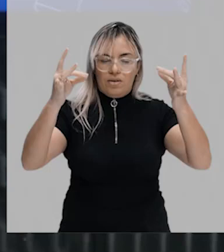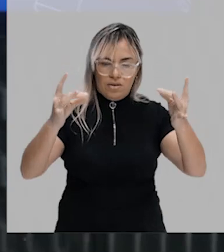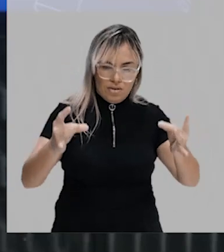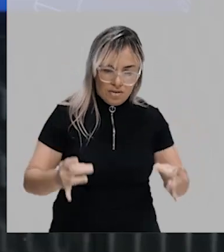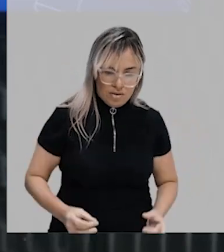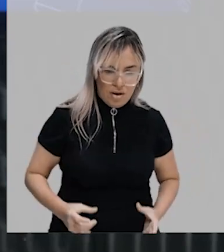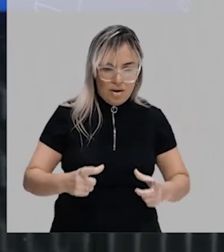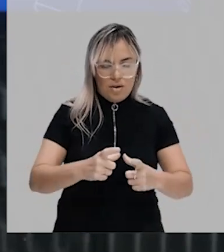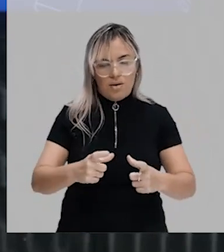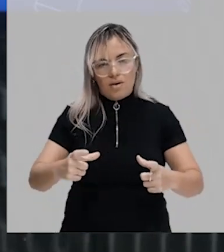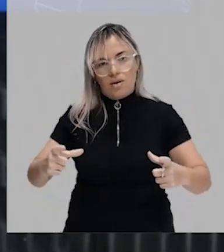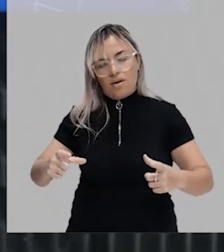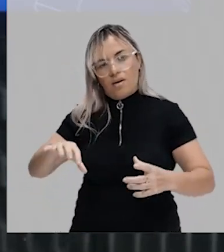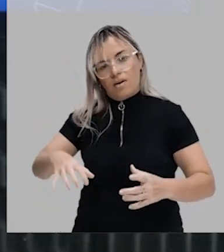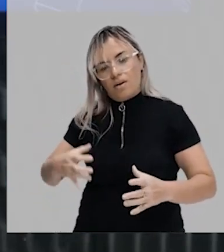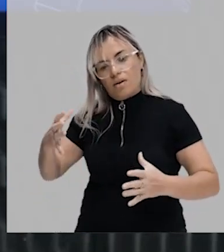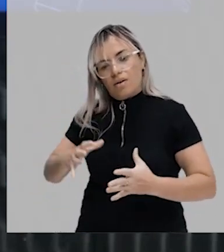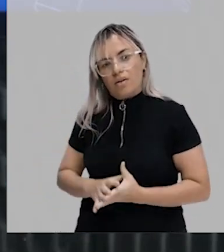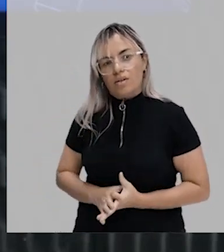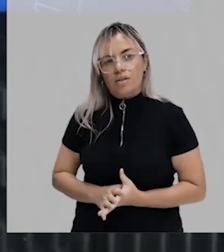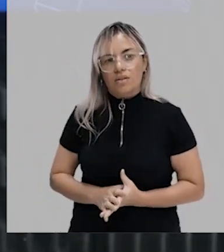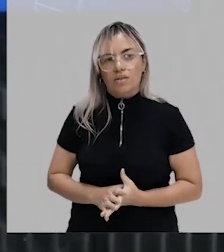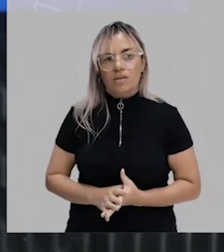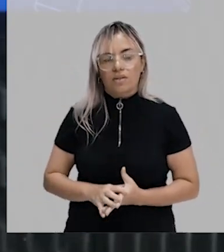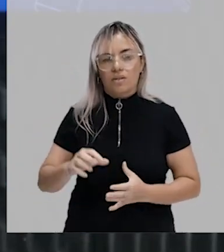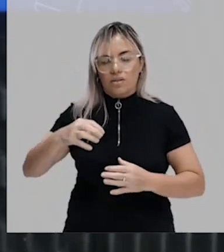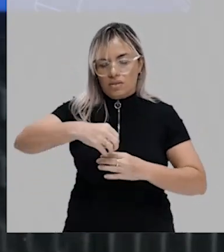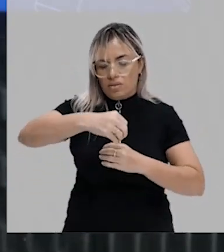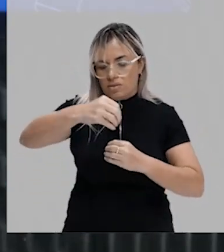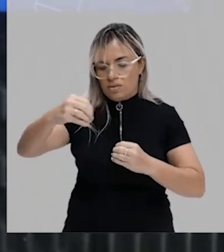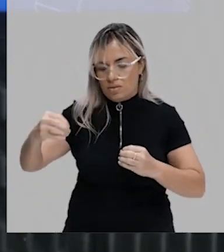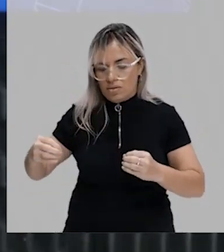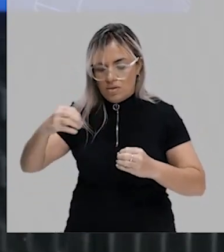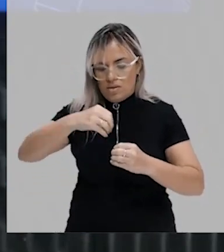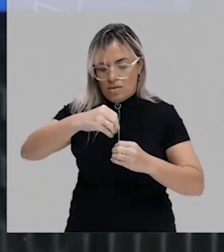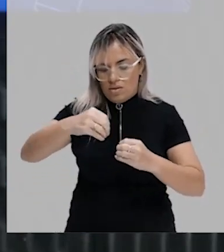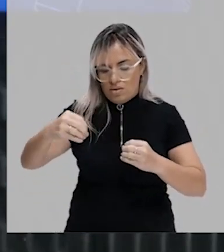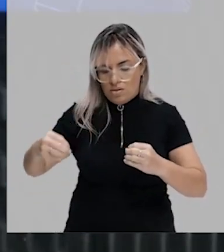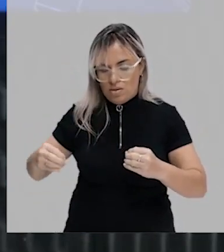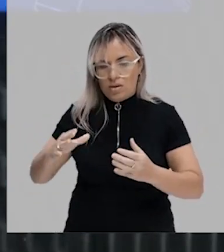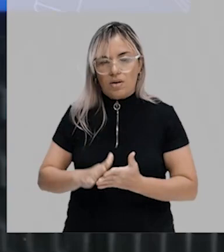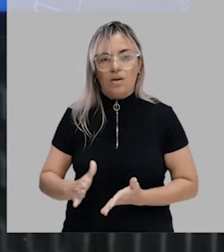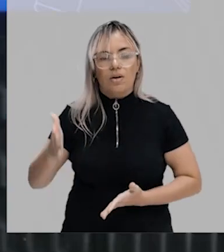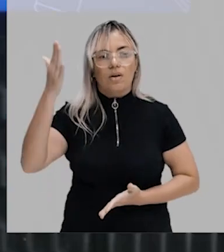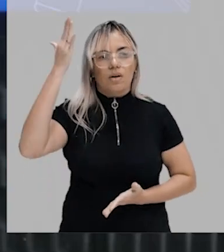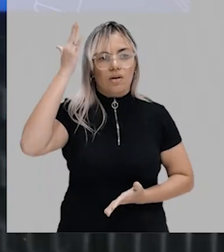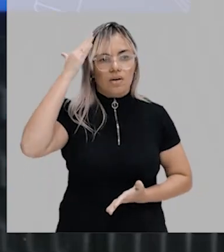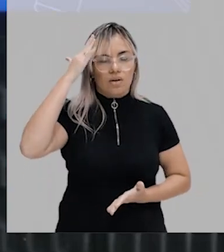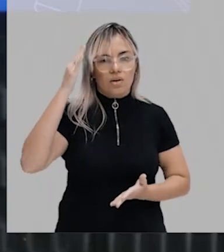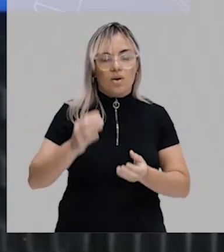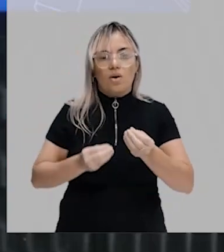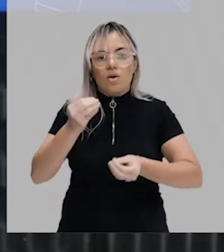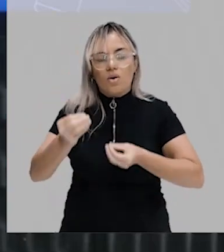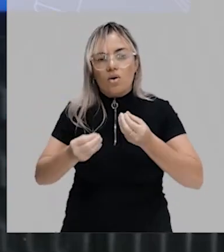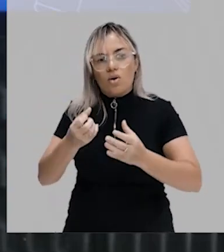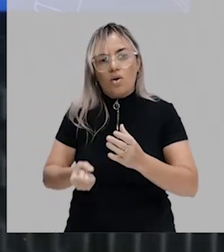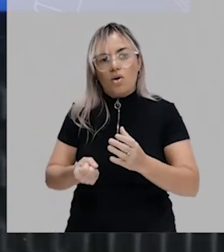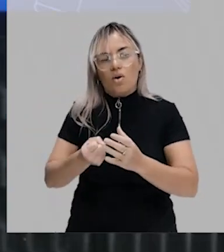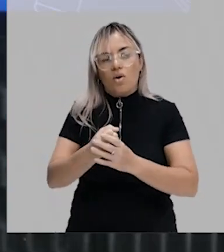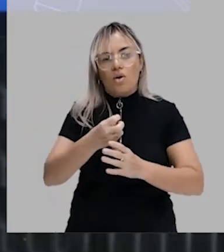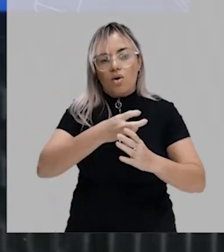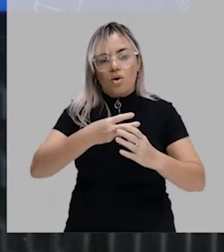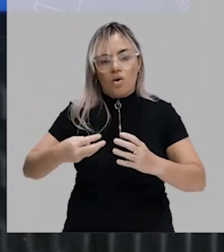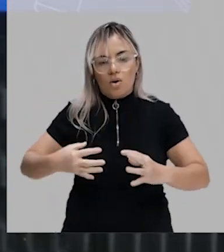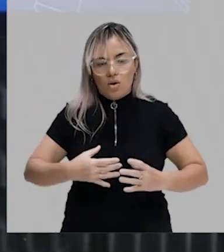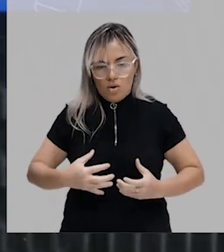que vai ocorrer nesses folhetos embrionários. E aqui nós vamos entender, por exemplo, como se ocorre a formação dos tecidos e